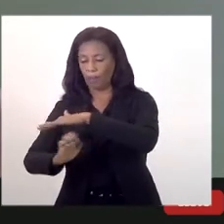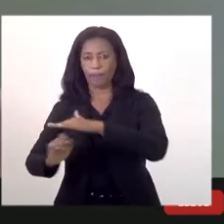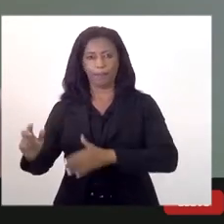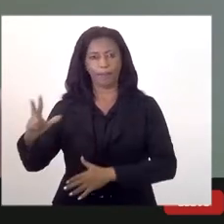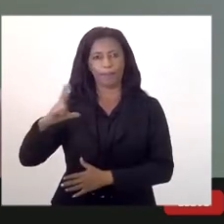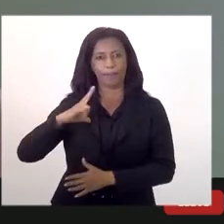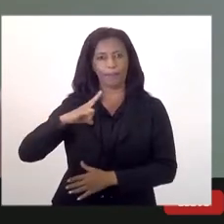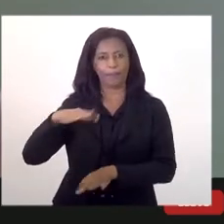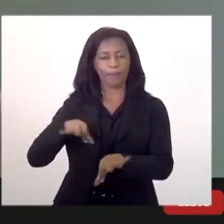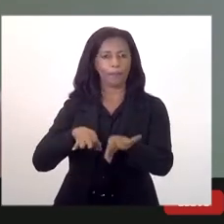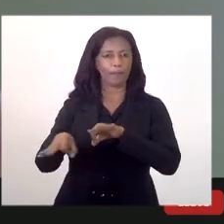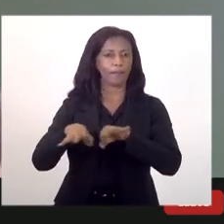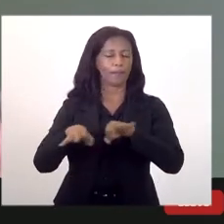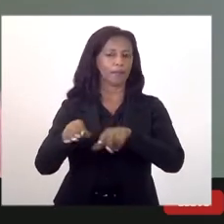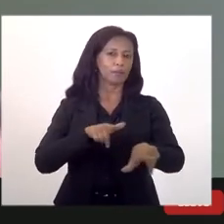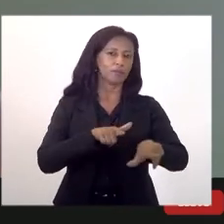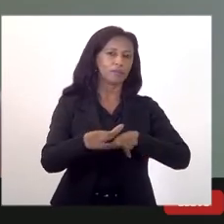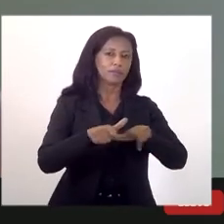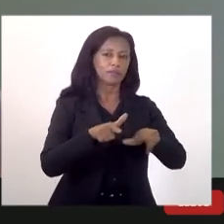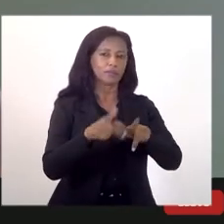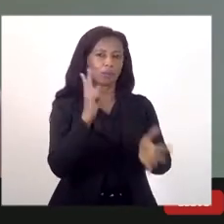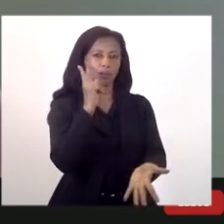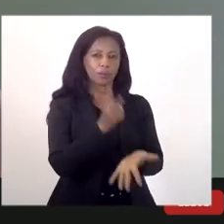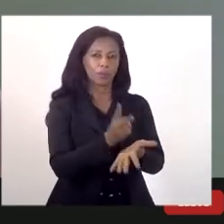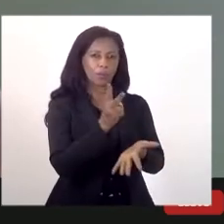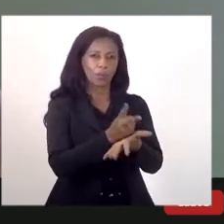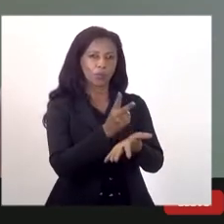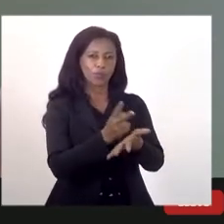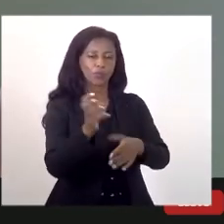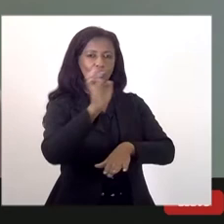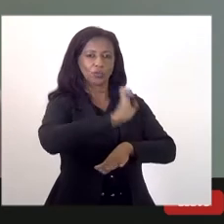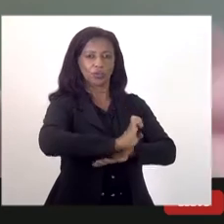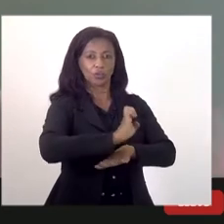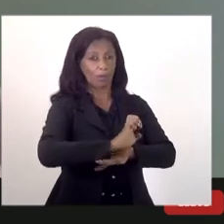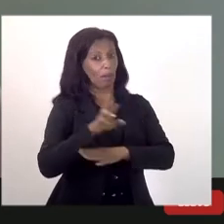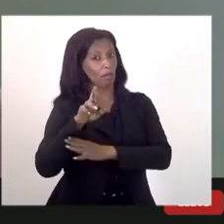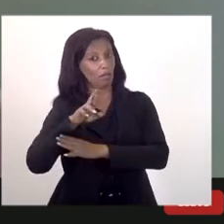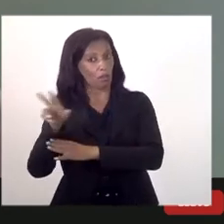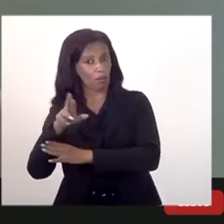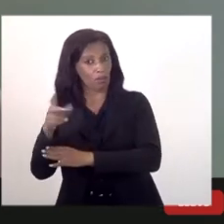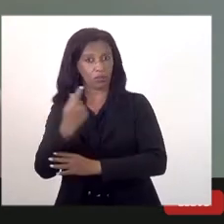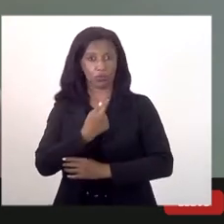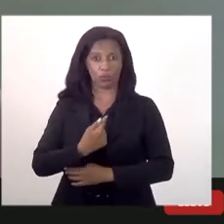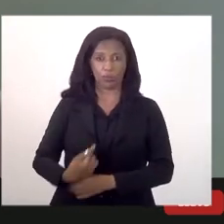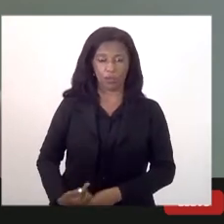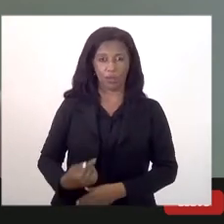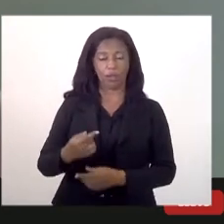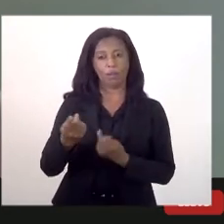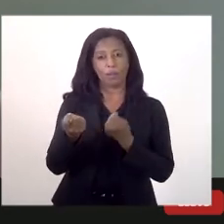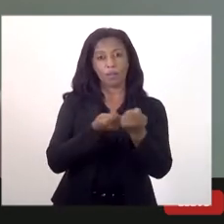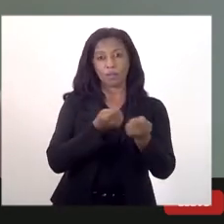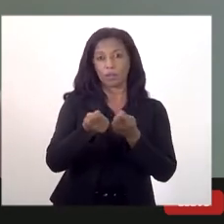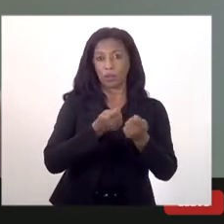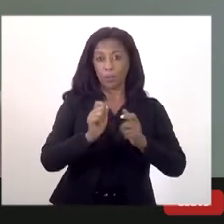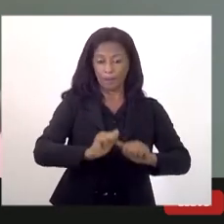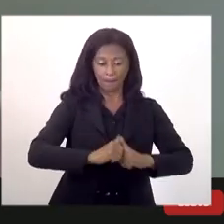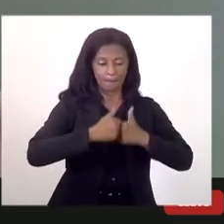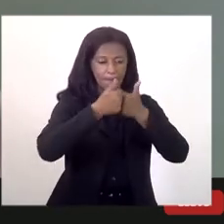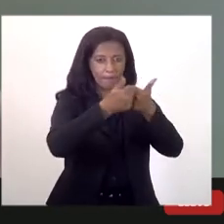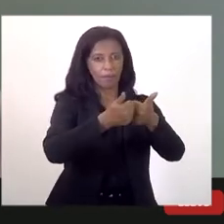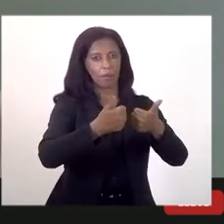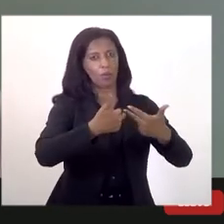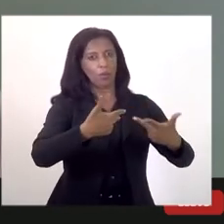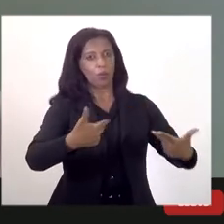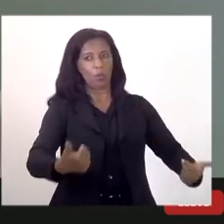plano de trabalho perene de Estado e não de governo para desenvolvimento e melhoria da qualidade